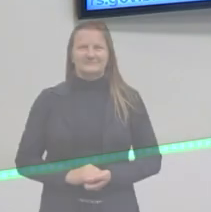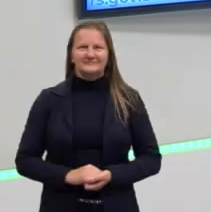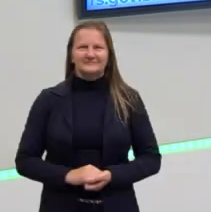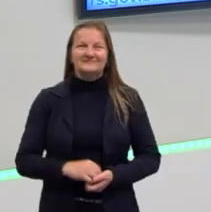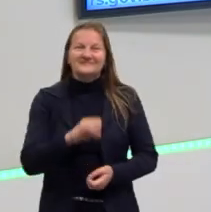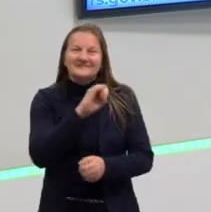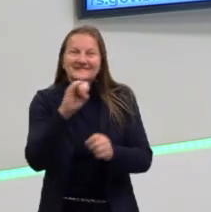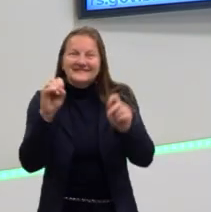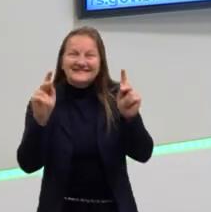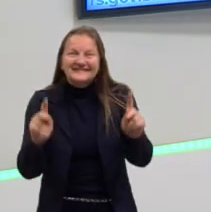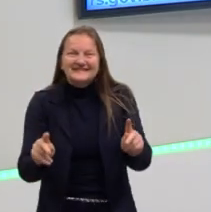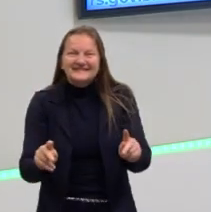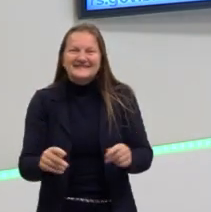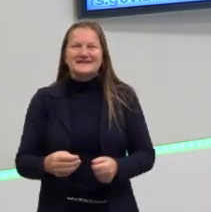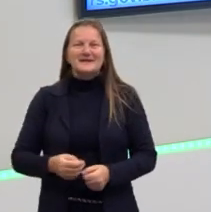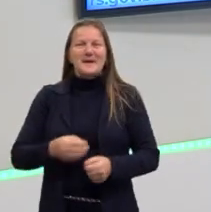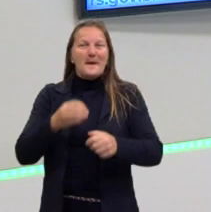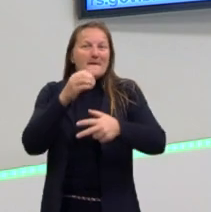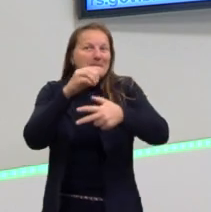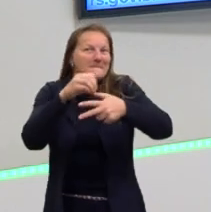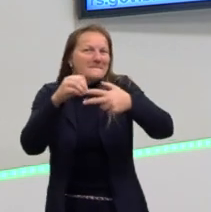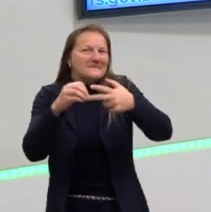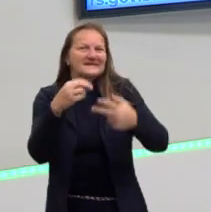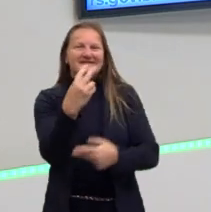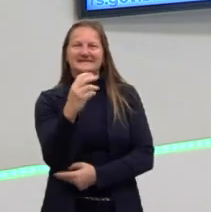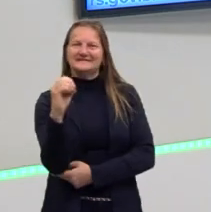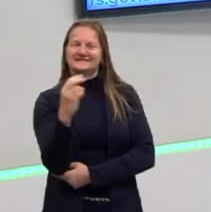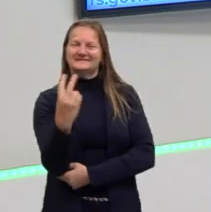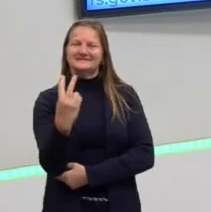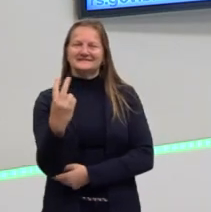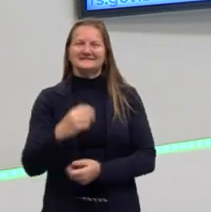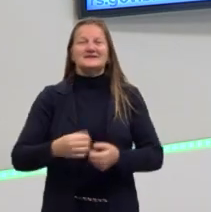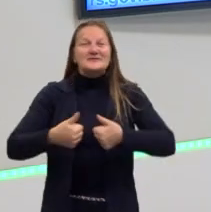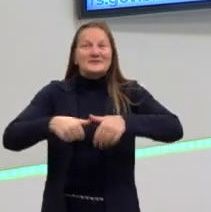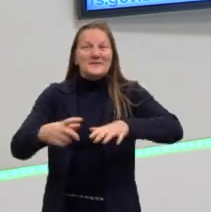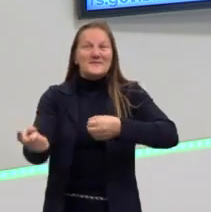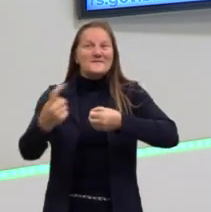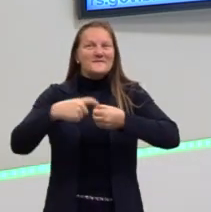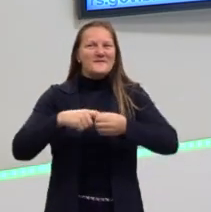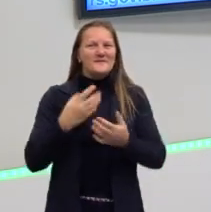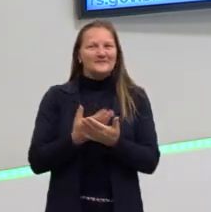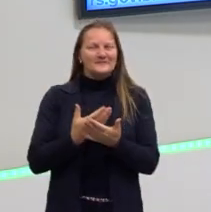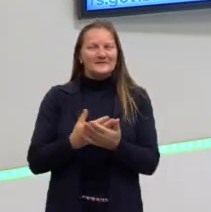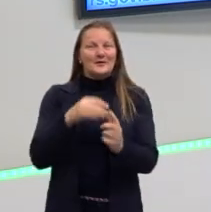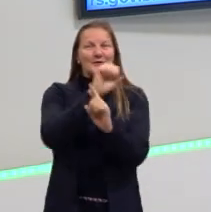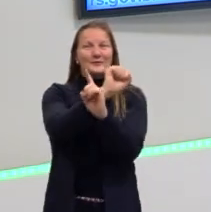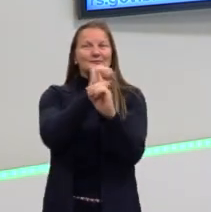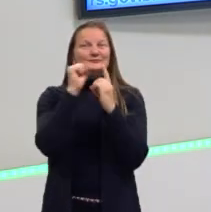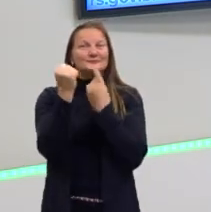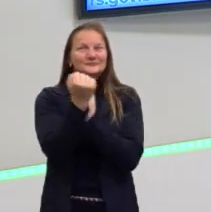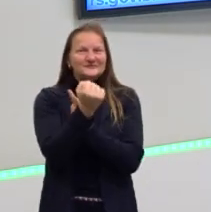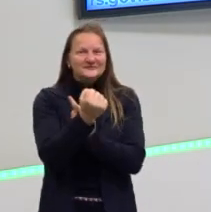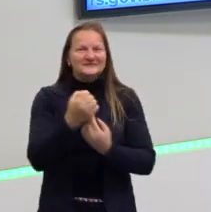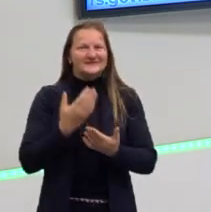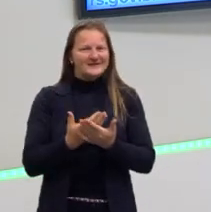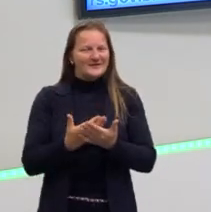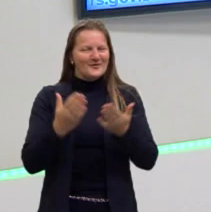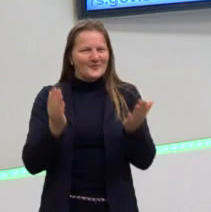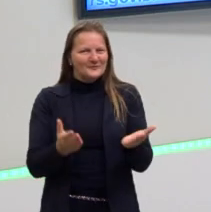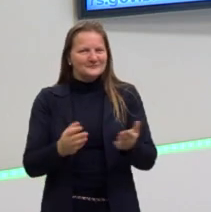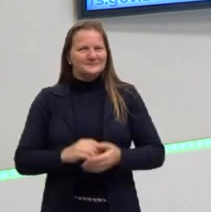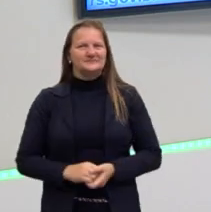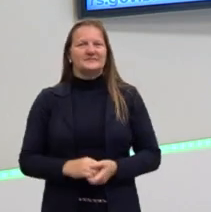E aí, gurizada esperta do Enem 2022, que estamos nós para mais uma aula de sociologia.